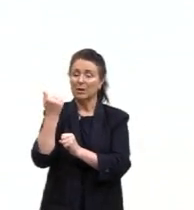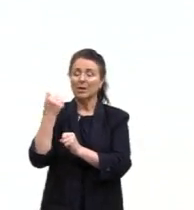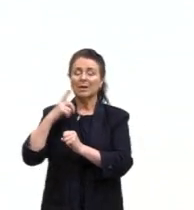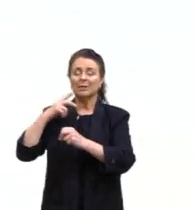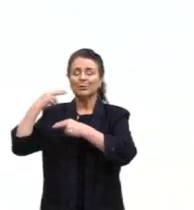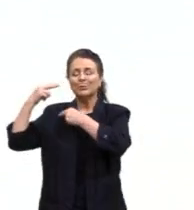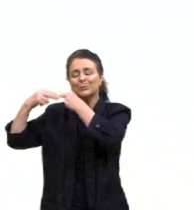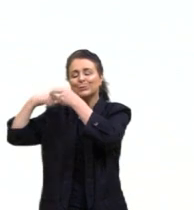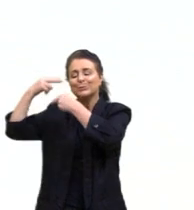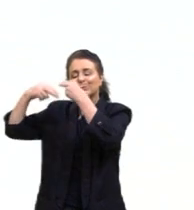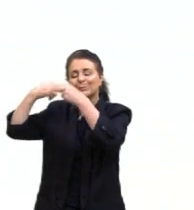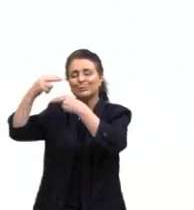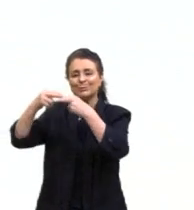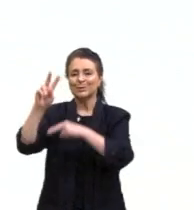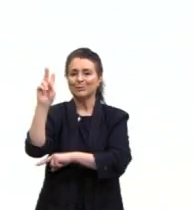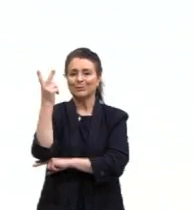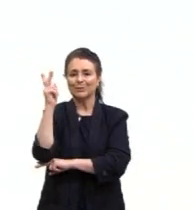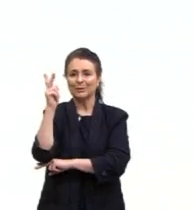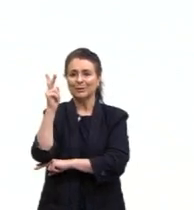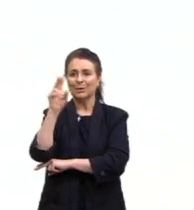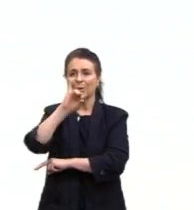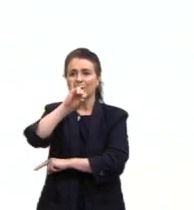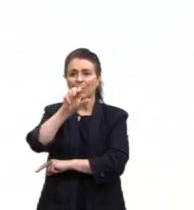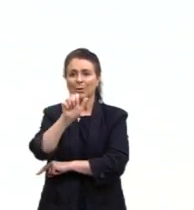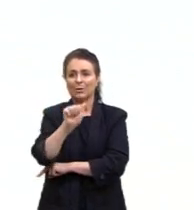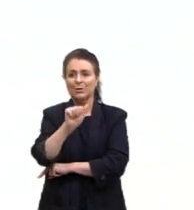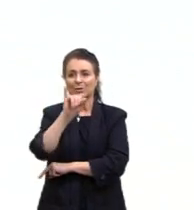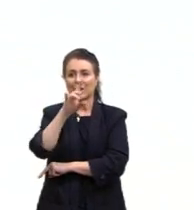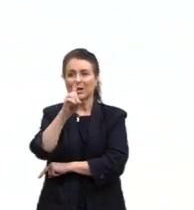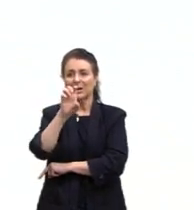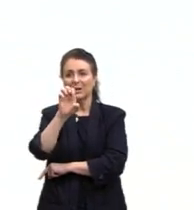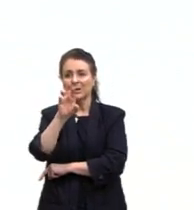legado para nós, o Jaider Isbel.